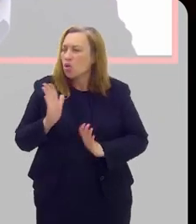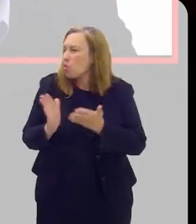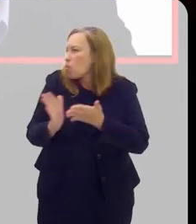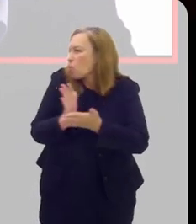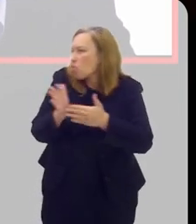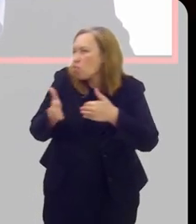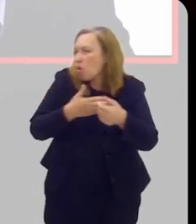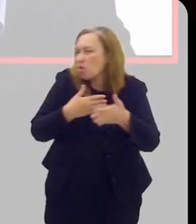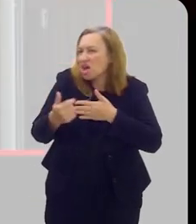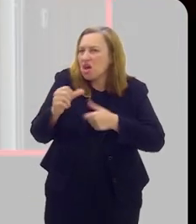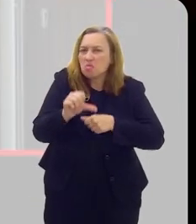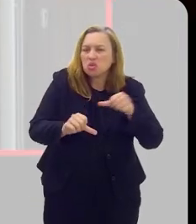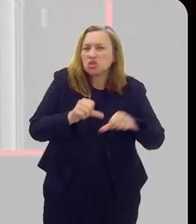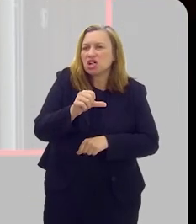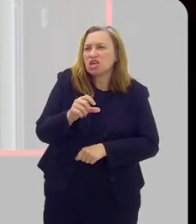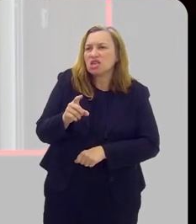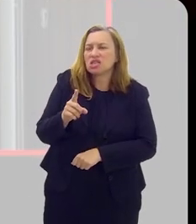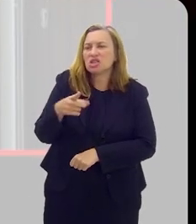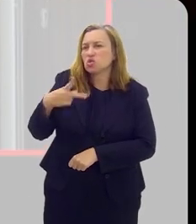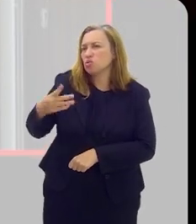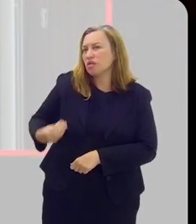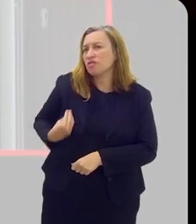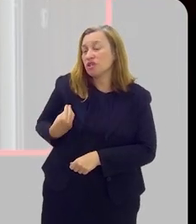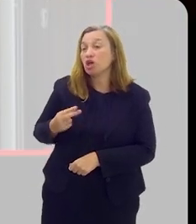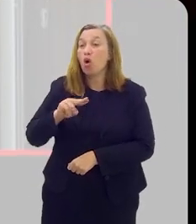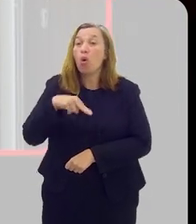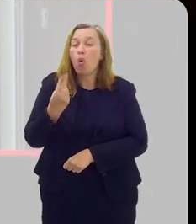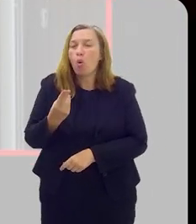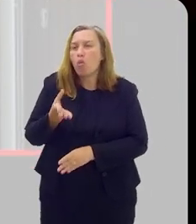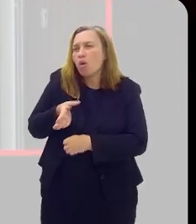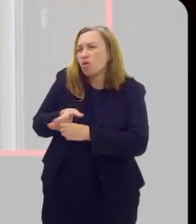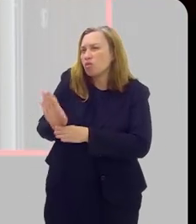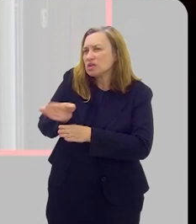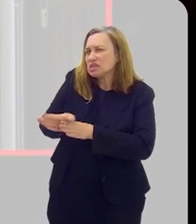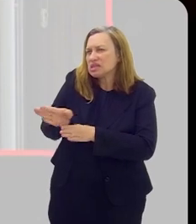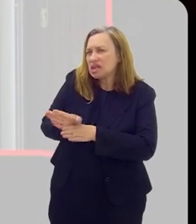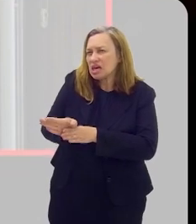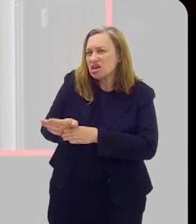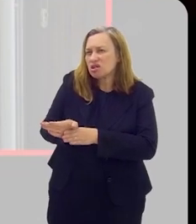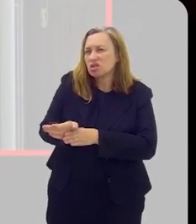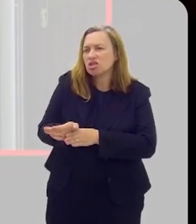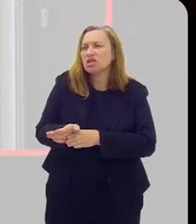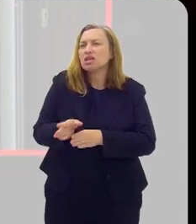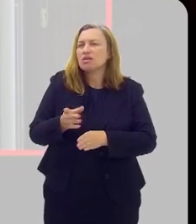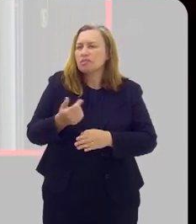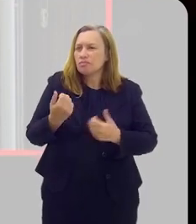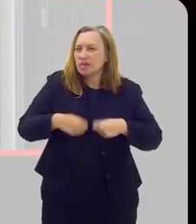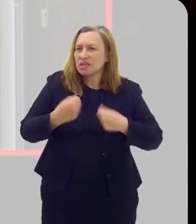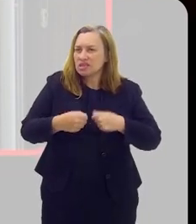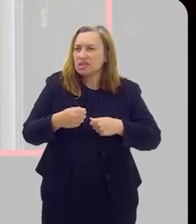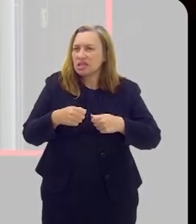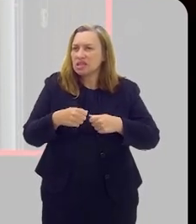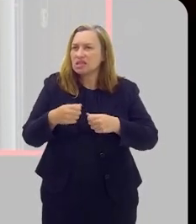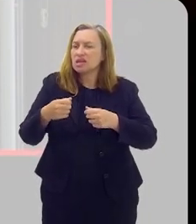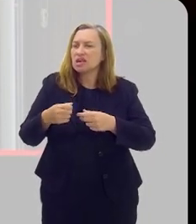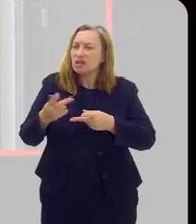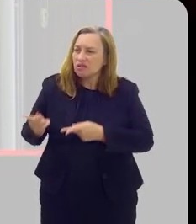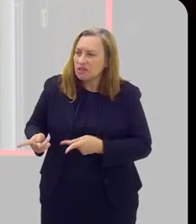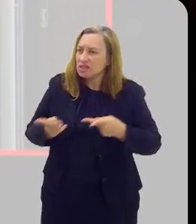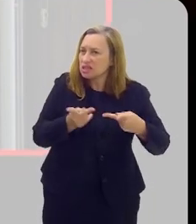mudança, né, no dia a dia dele, ou mesmo essa orientação de que de tempos em tempos ele tem que ir,